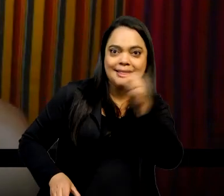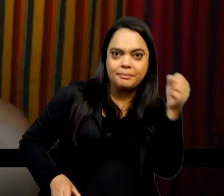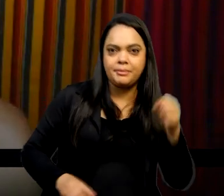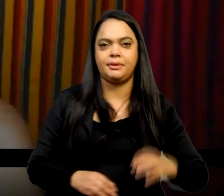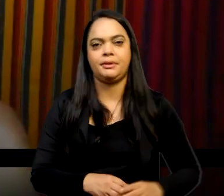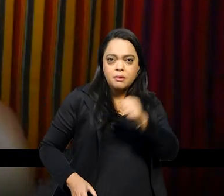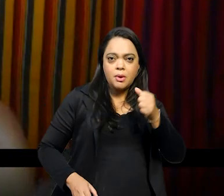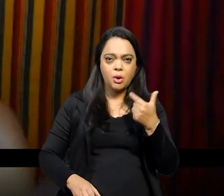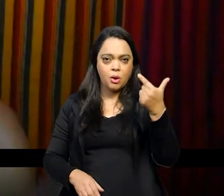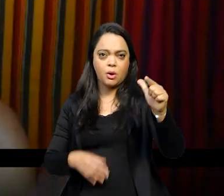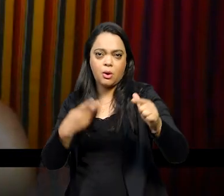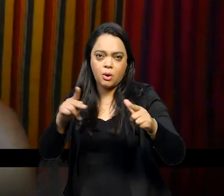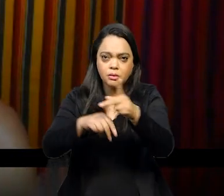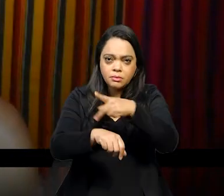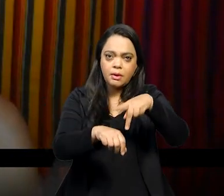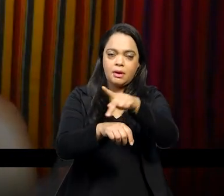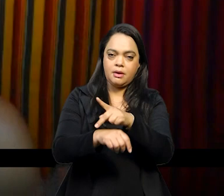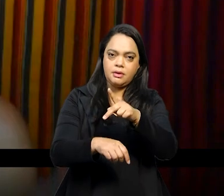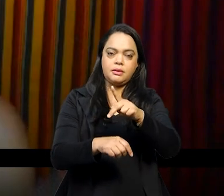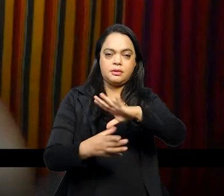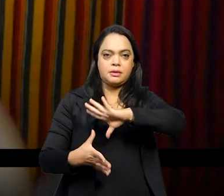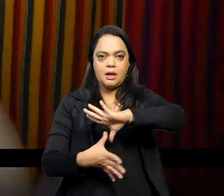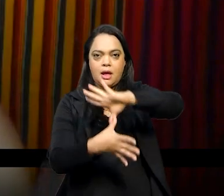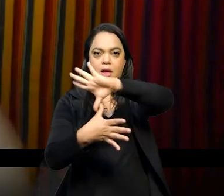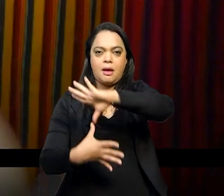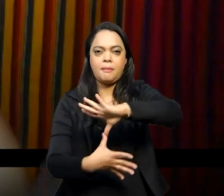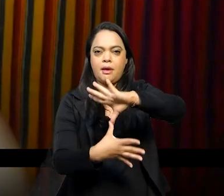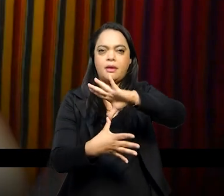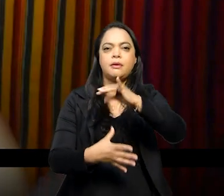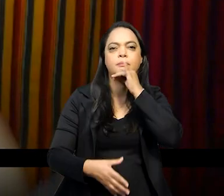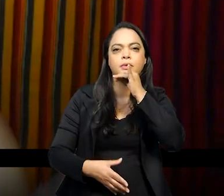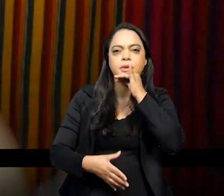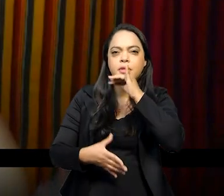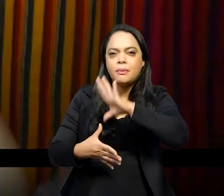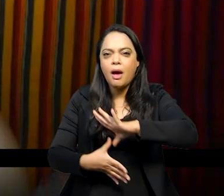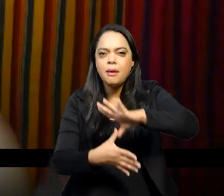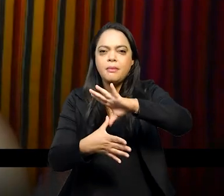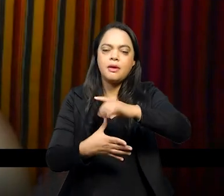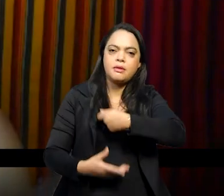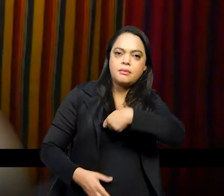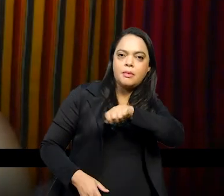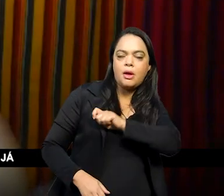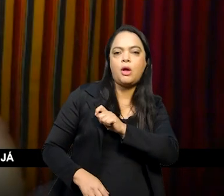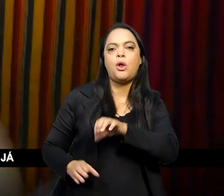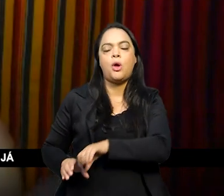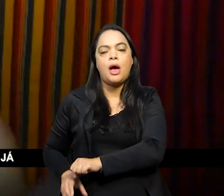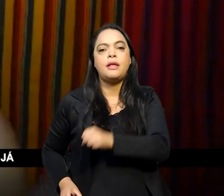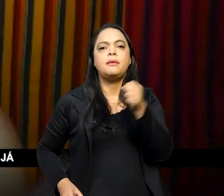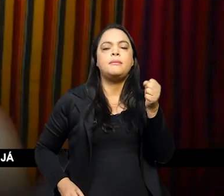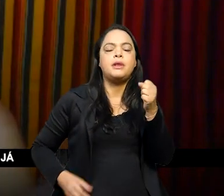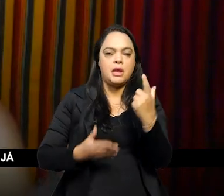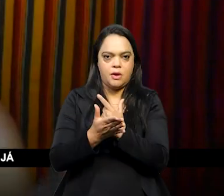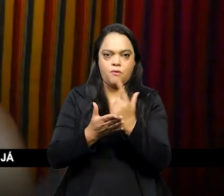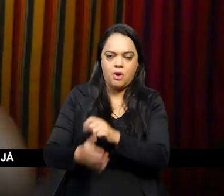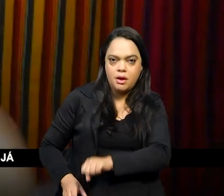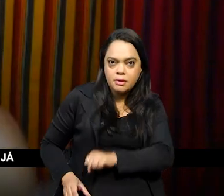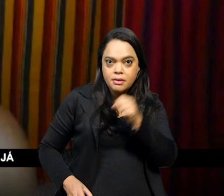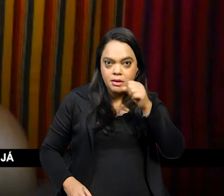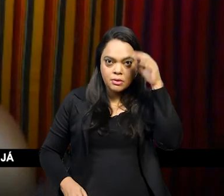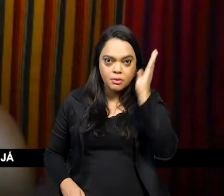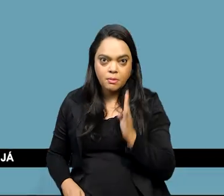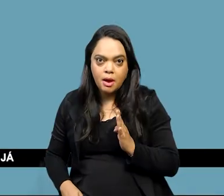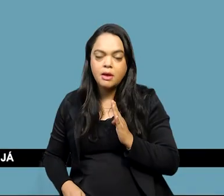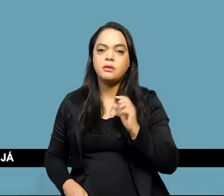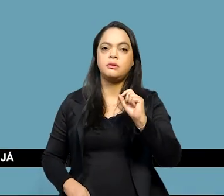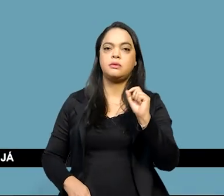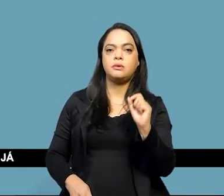países da América, da América Espanhola. No livro A Independência do Brasil e a Experiência Hispano-Americana o professor vai